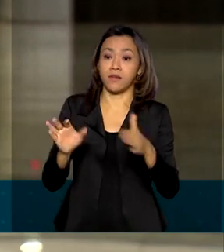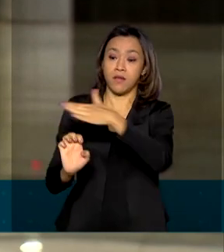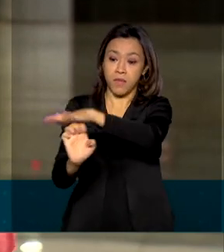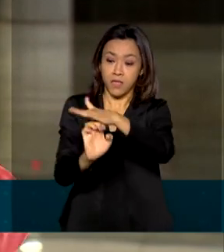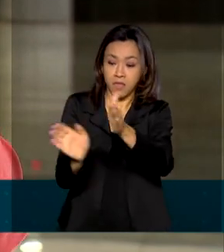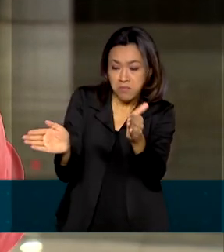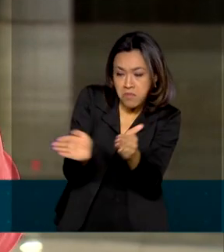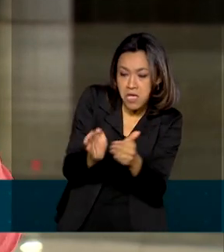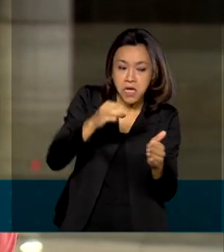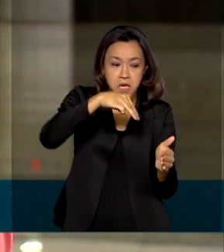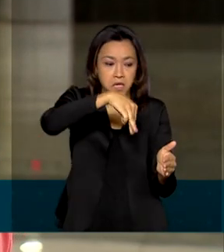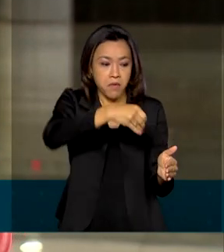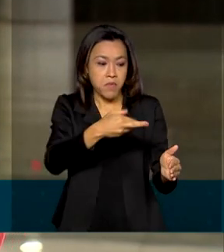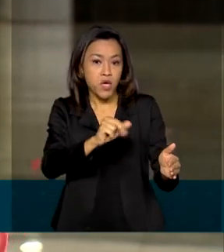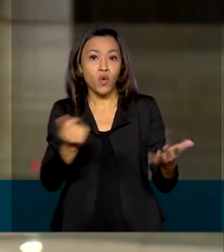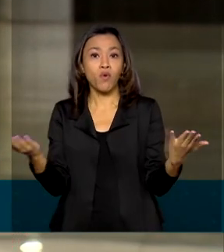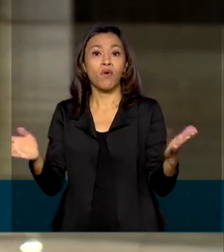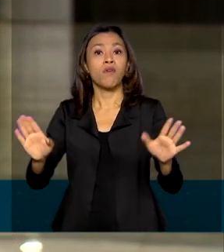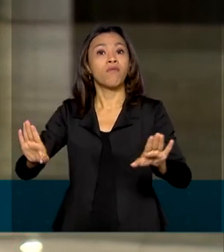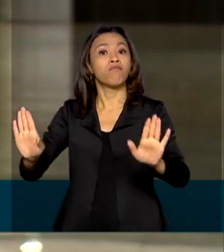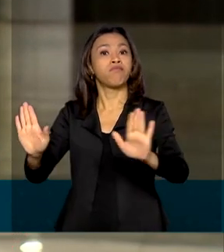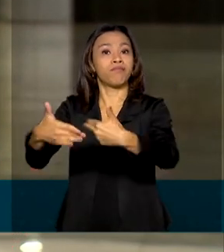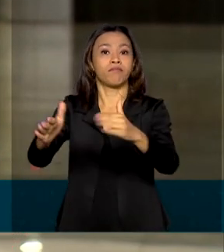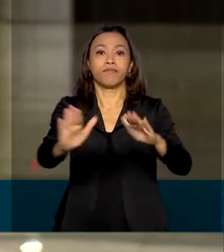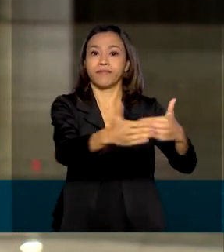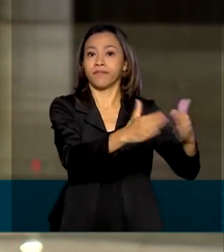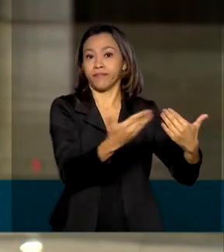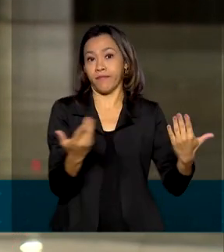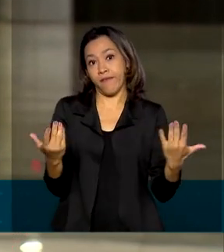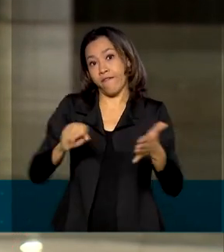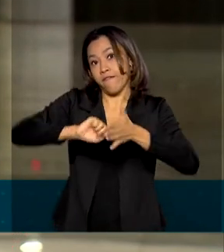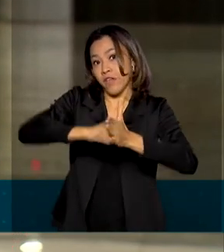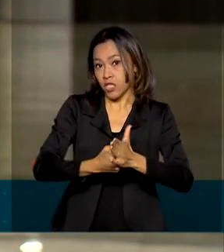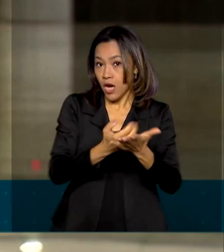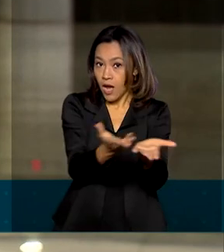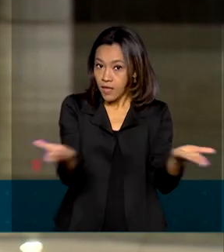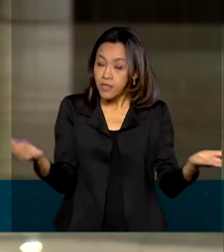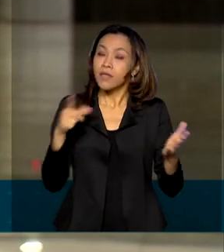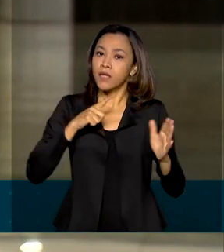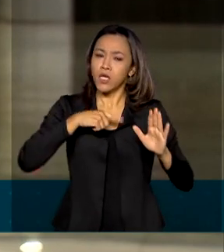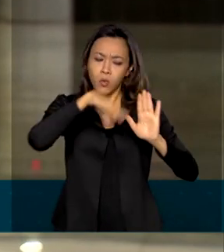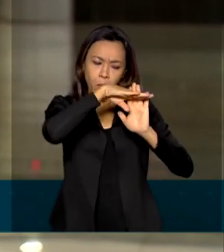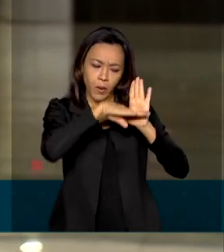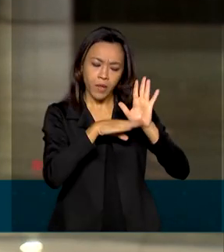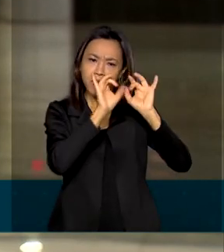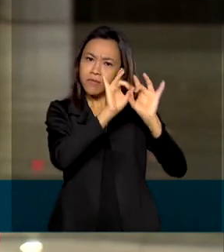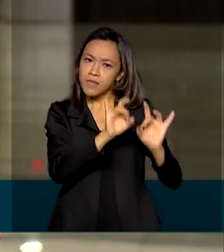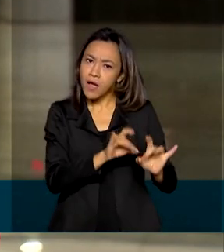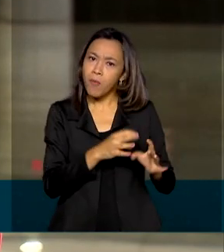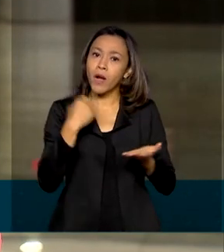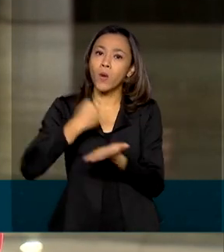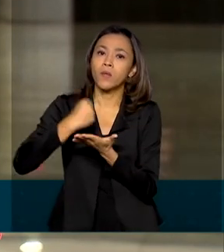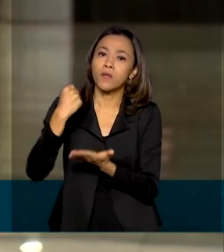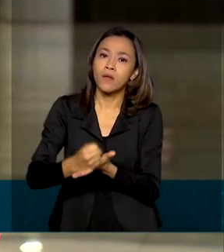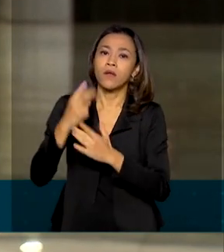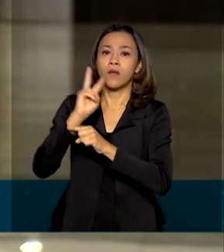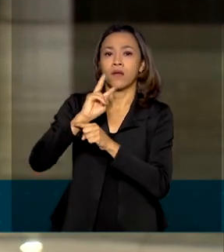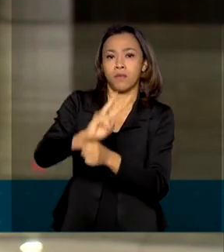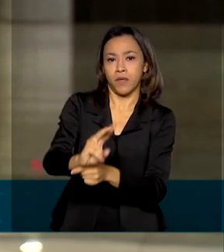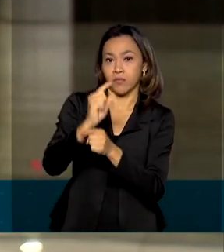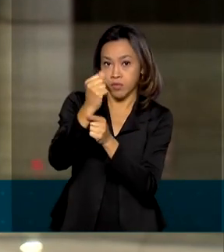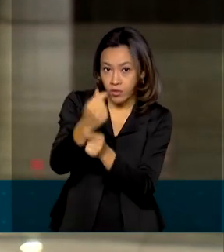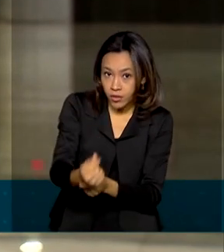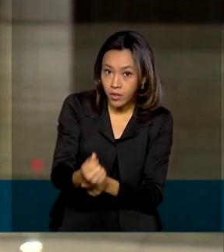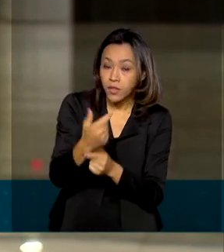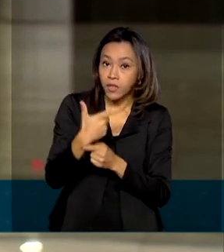empresas fechassem as portas. O programa oferece condições especiais para a contratação de crédito pelo pequeno empreendedor. O governo